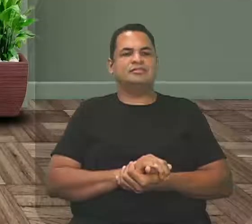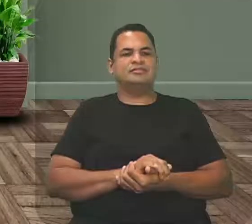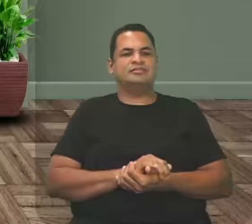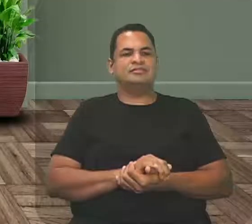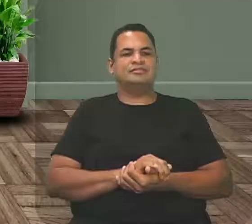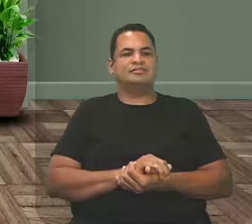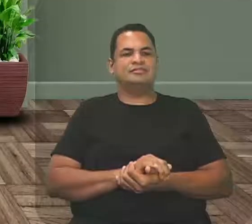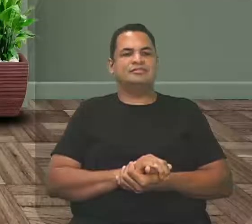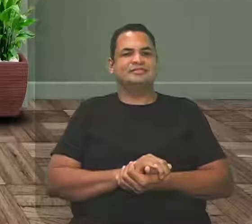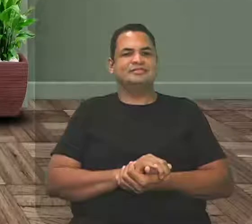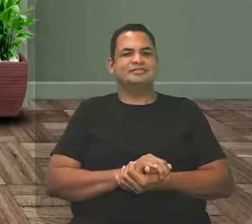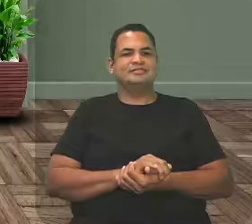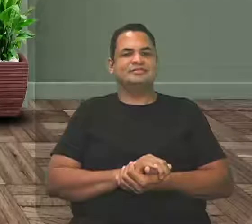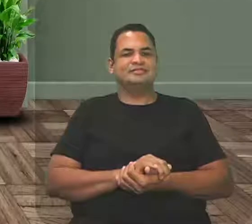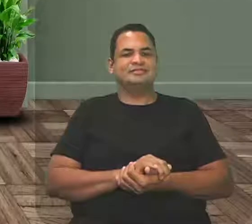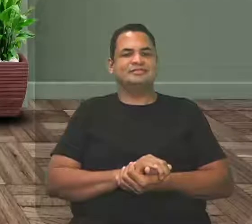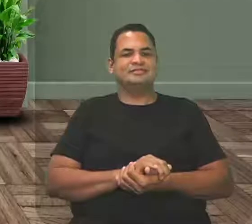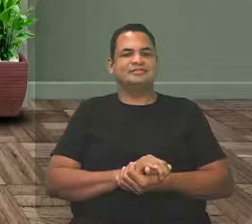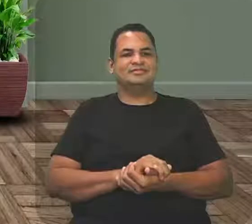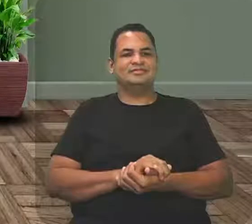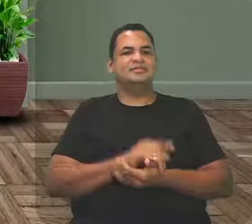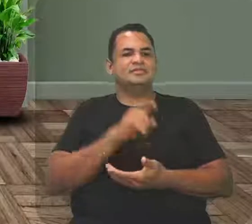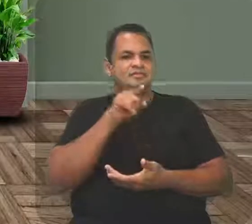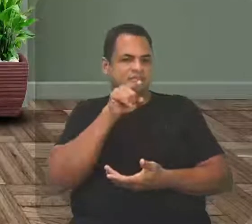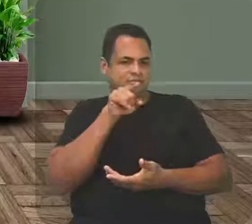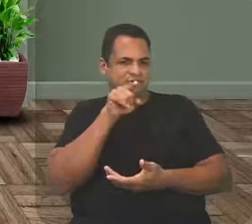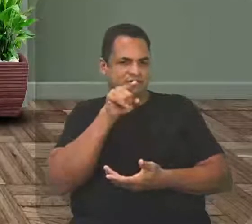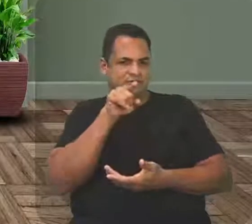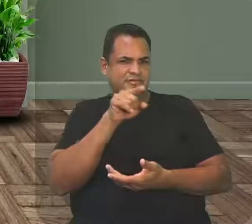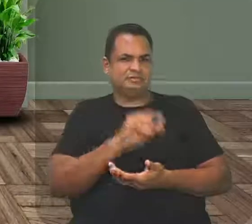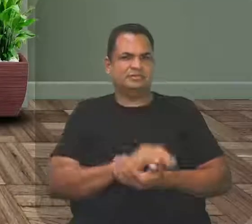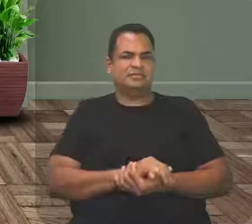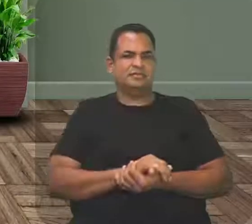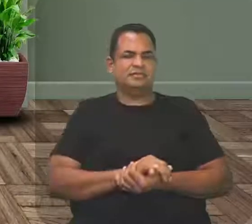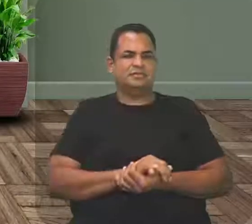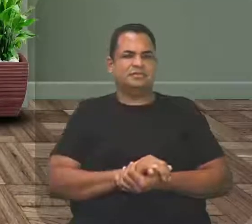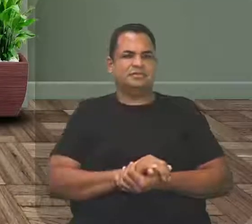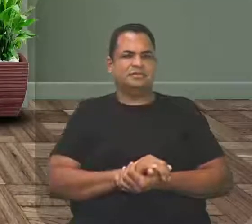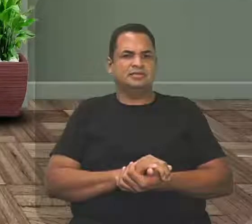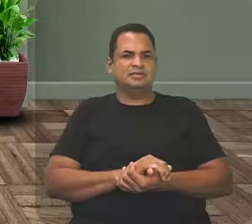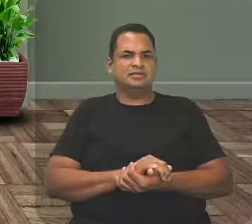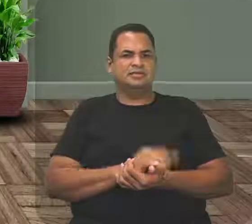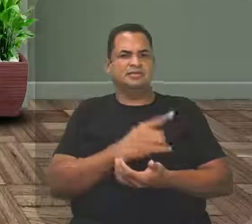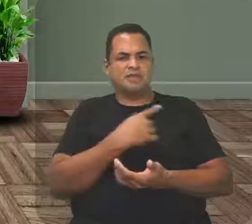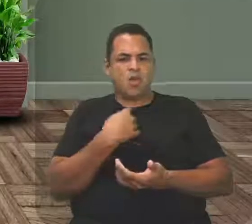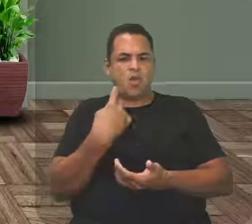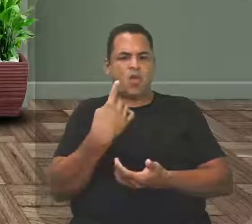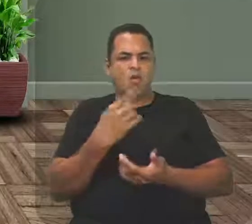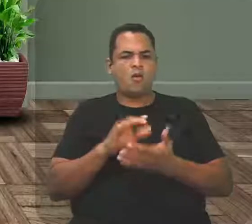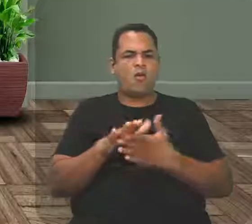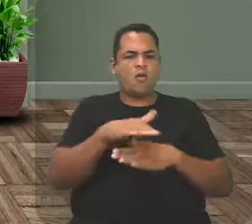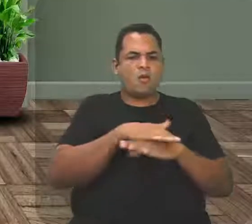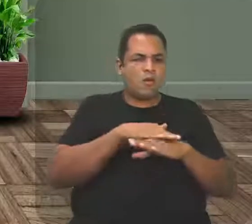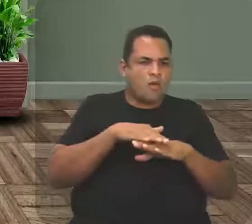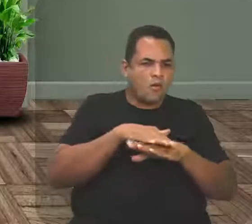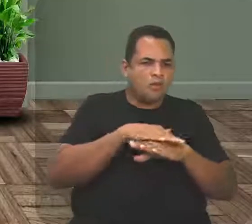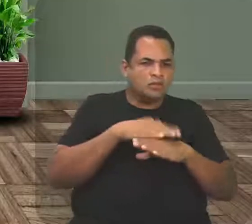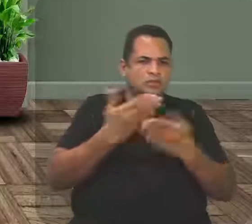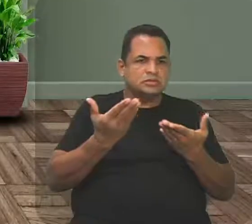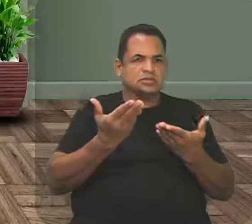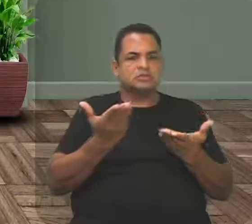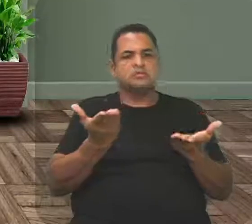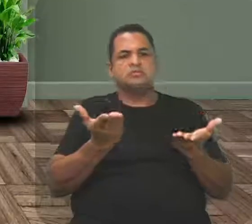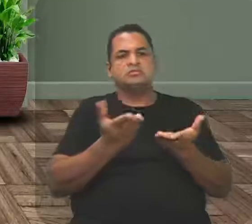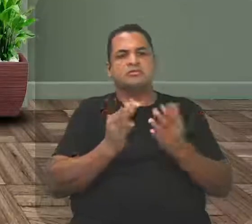a próxima, né? E assim, olha, você que está aí, é dessa maneira que nós vamos conversar nas próximas aulas de literatura.